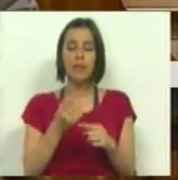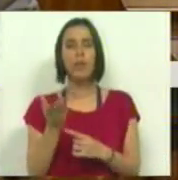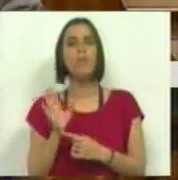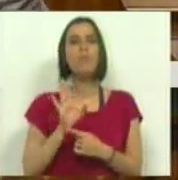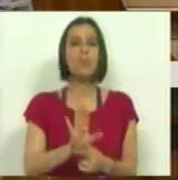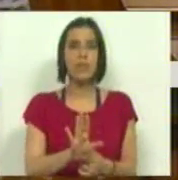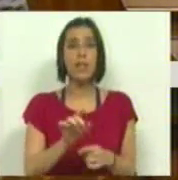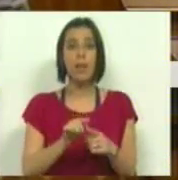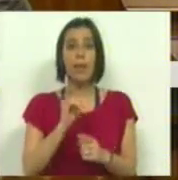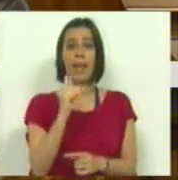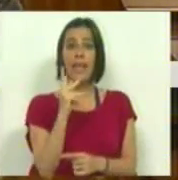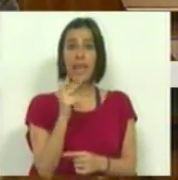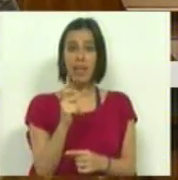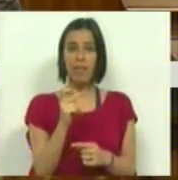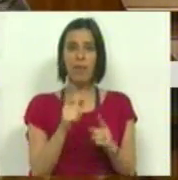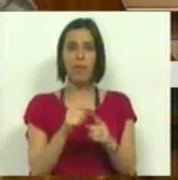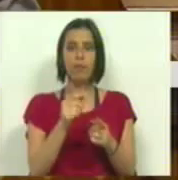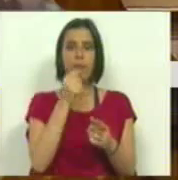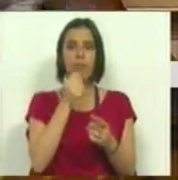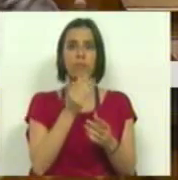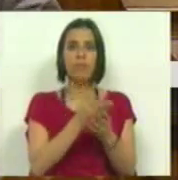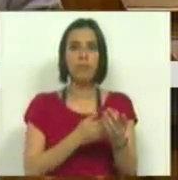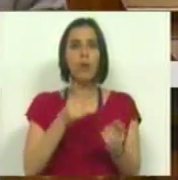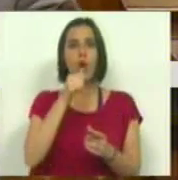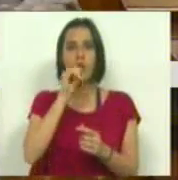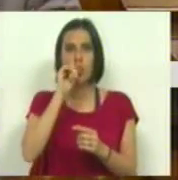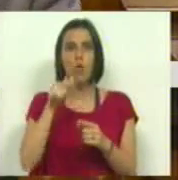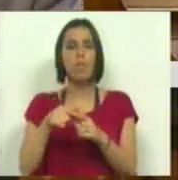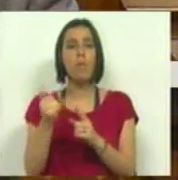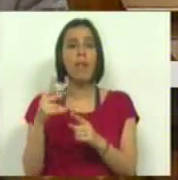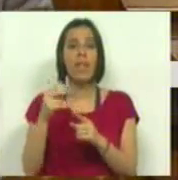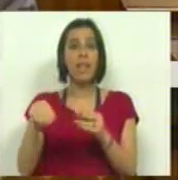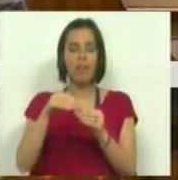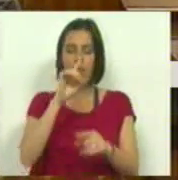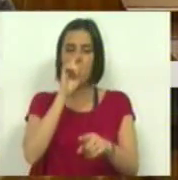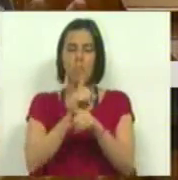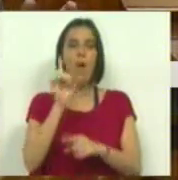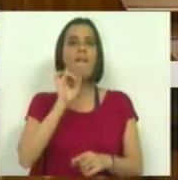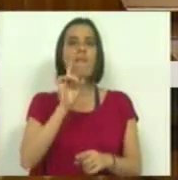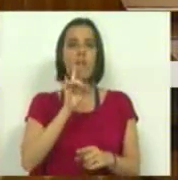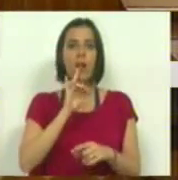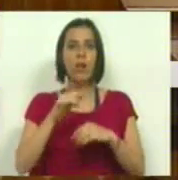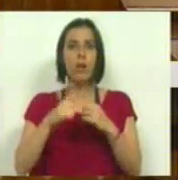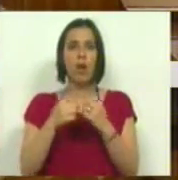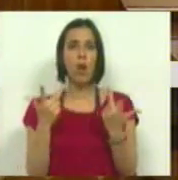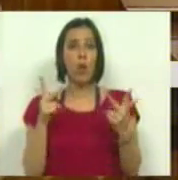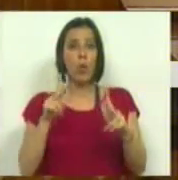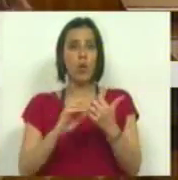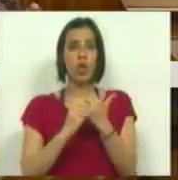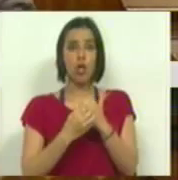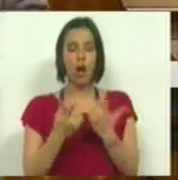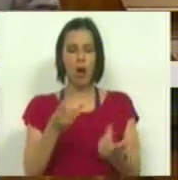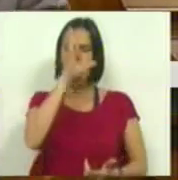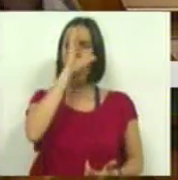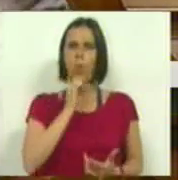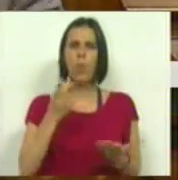exemplo, o IVA de uma sande, o IVA de um sumo, exatamente ao mesmo valor que uma joia de luxo. Só um